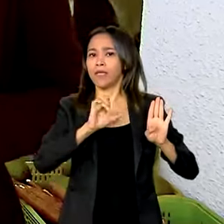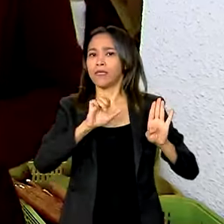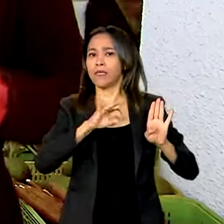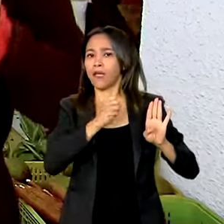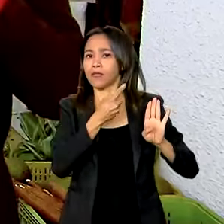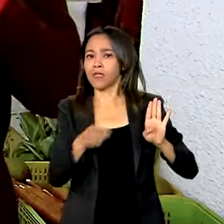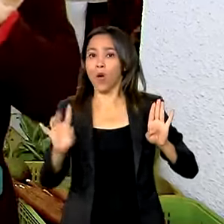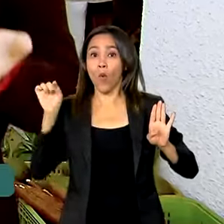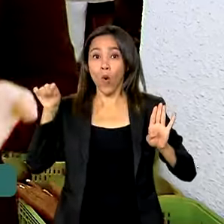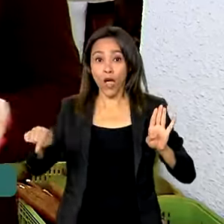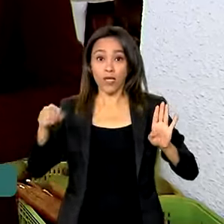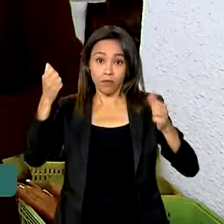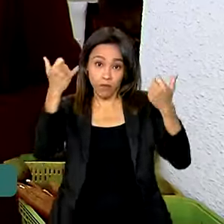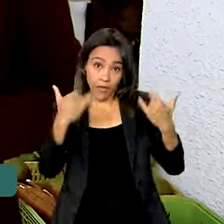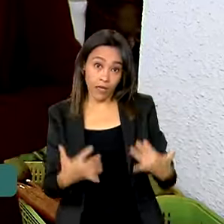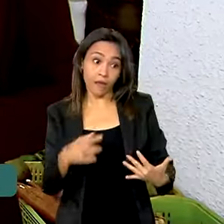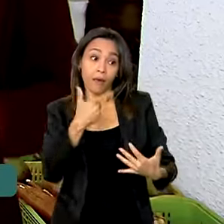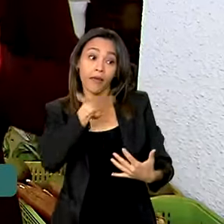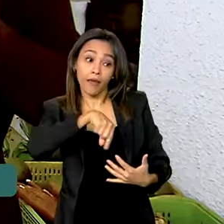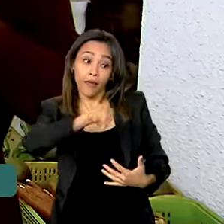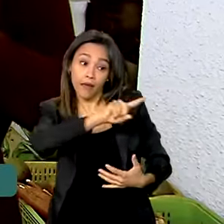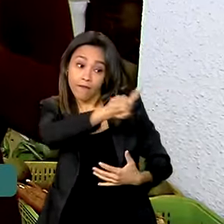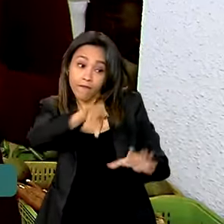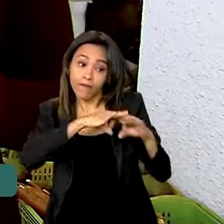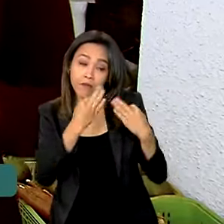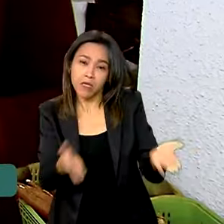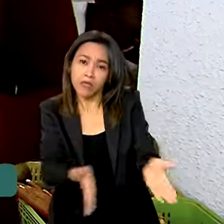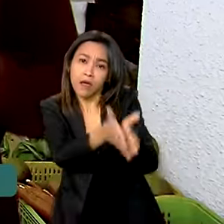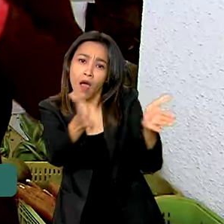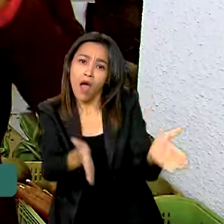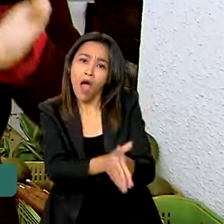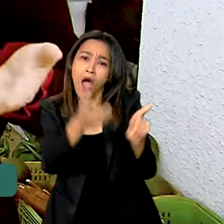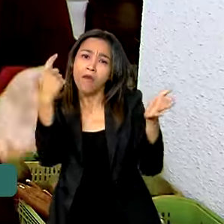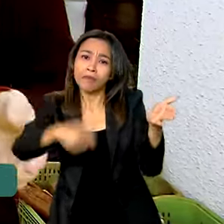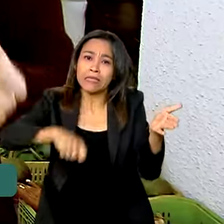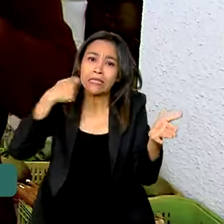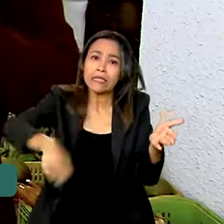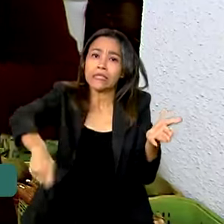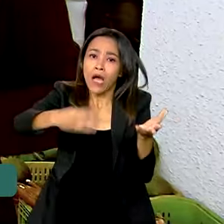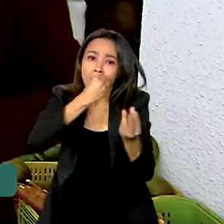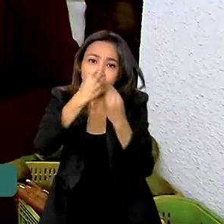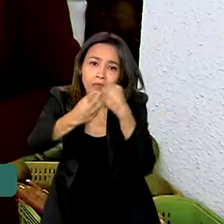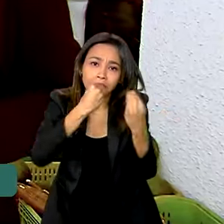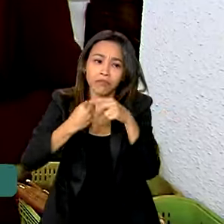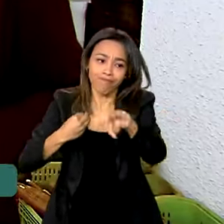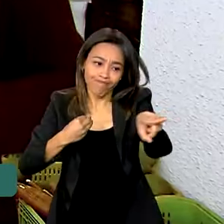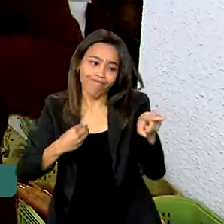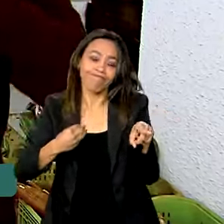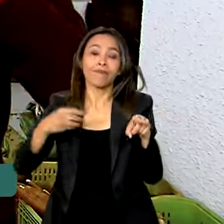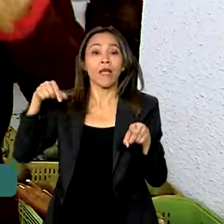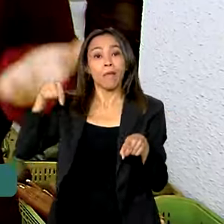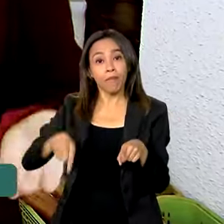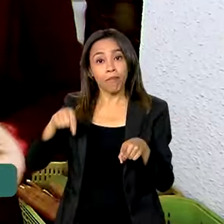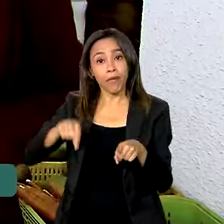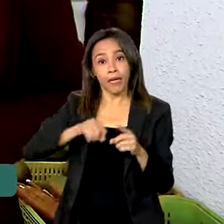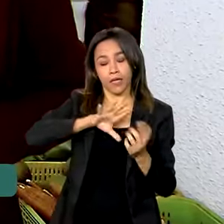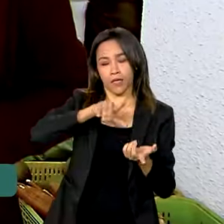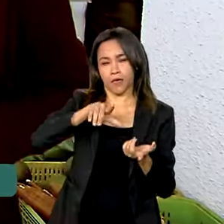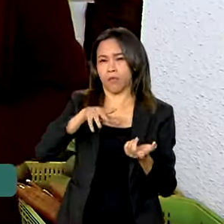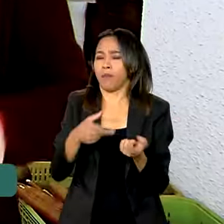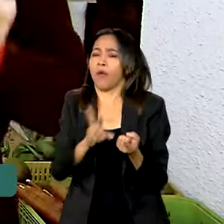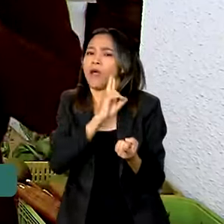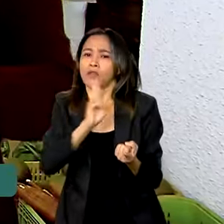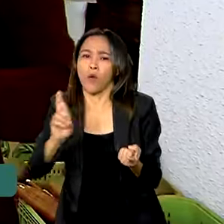situação de insegurança alimentar e nutricional, para redes sócio-assistencial, restaurantes